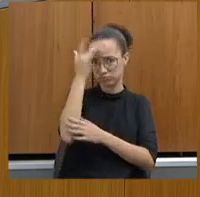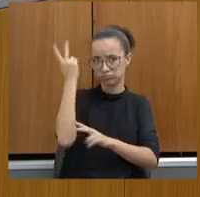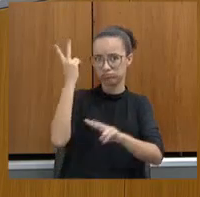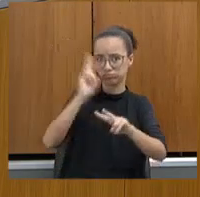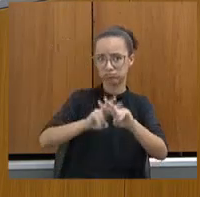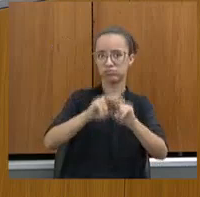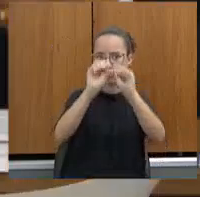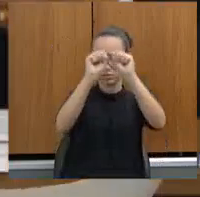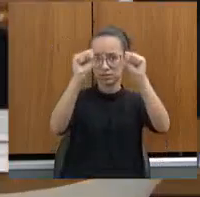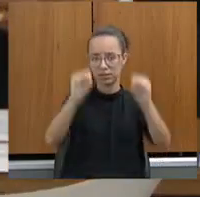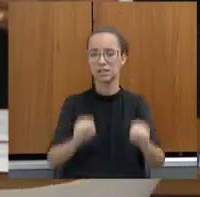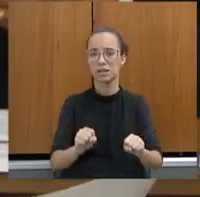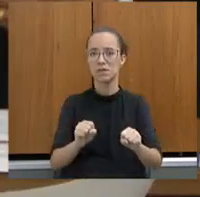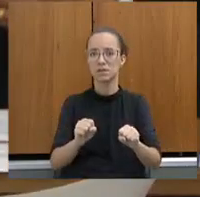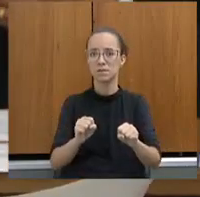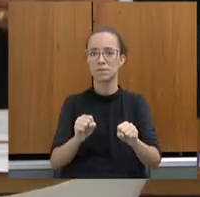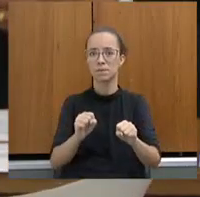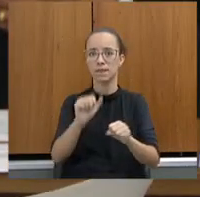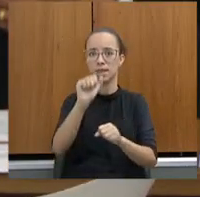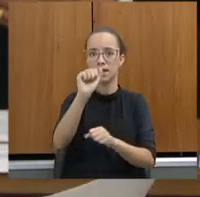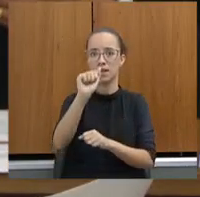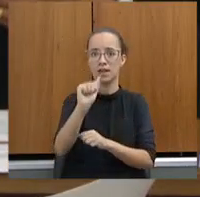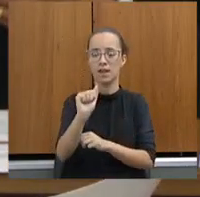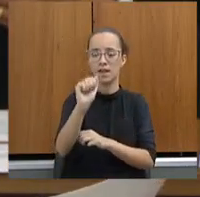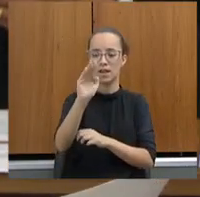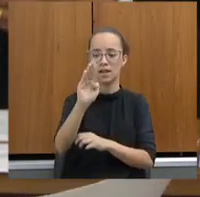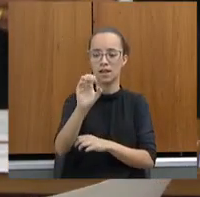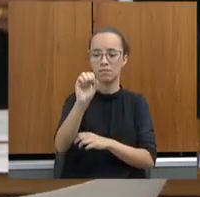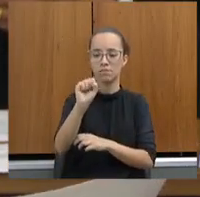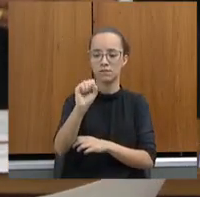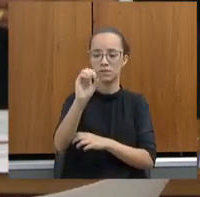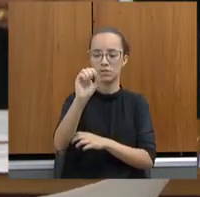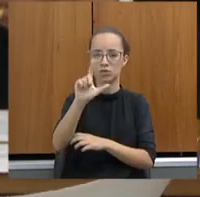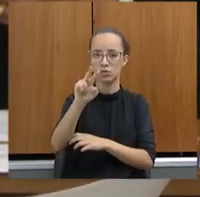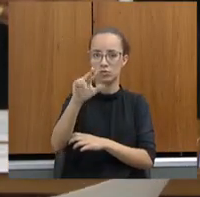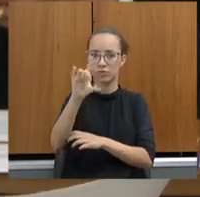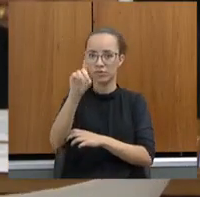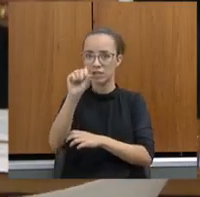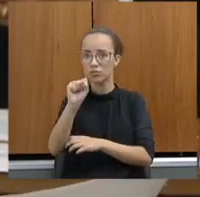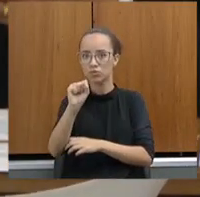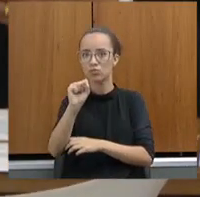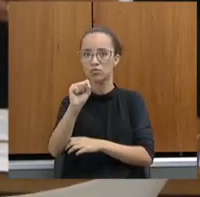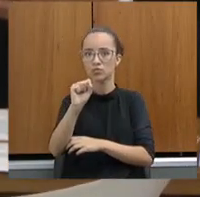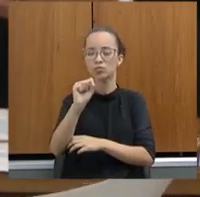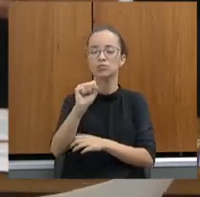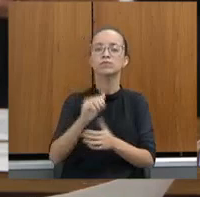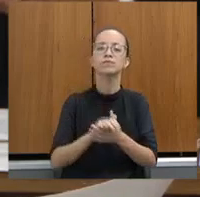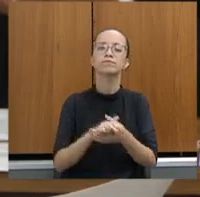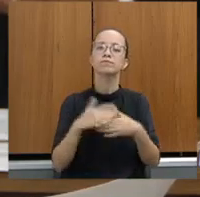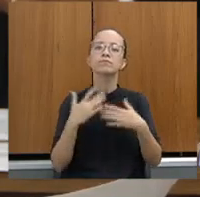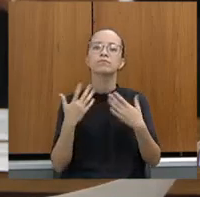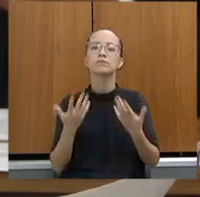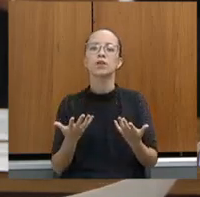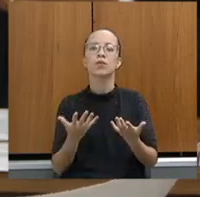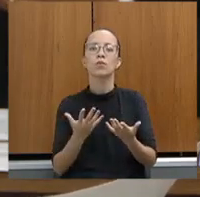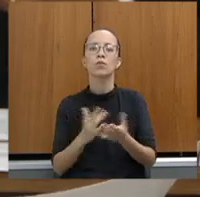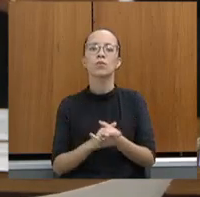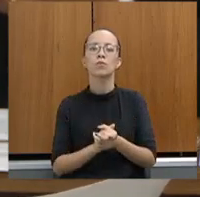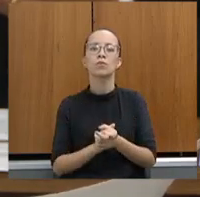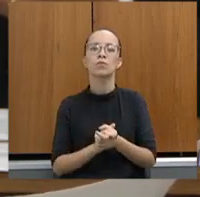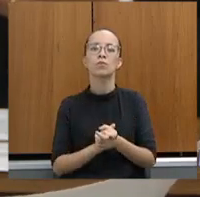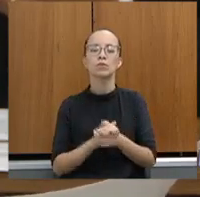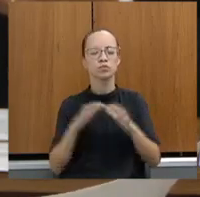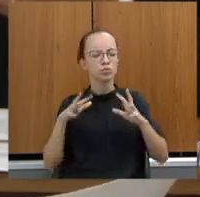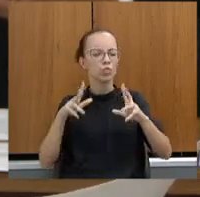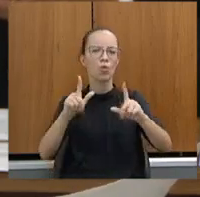sistema prisional absorvidos com a medida de segurança, que era um perigo não só para ele próprio, como para os demais presos. Para os agentes também,